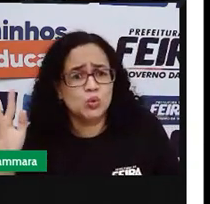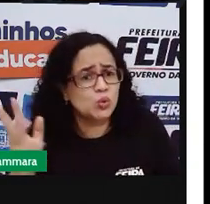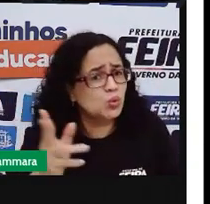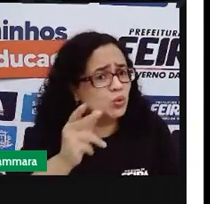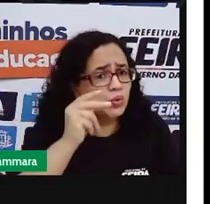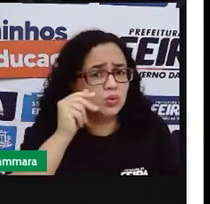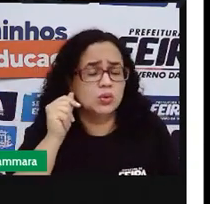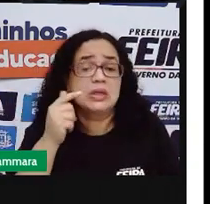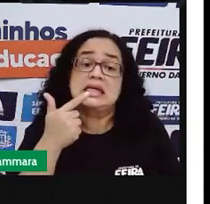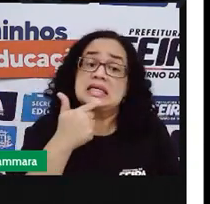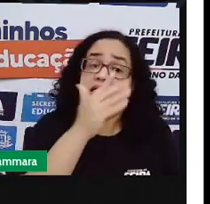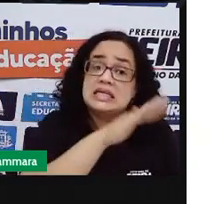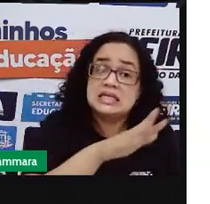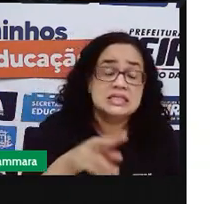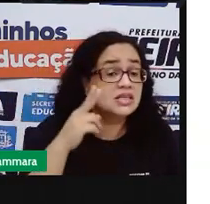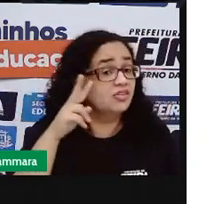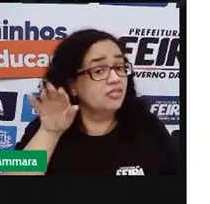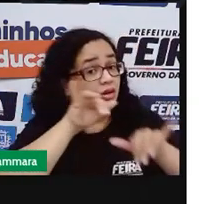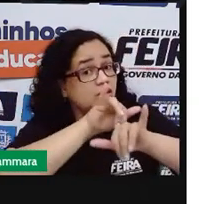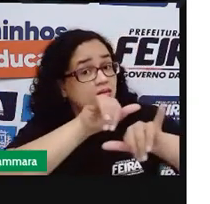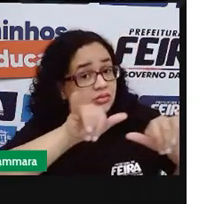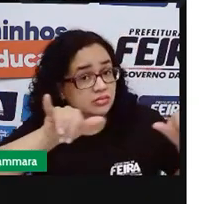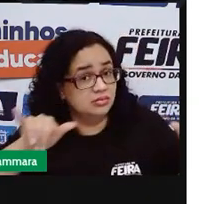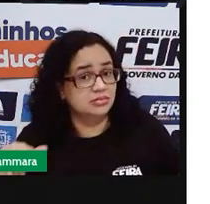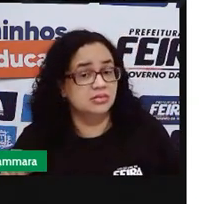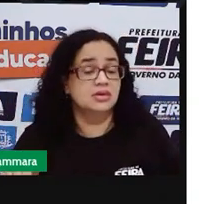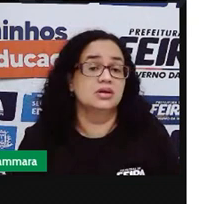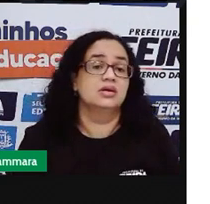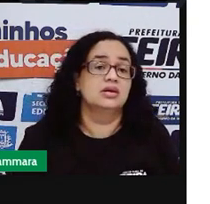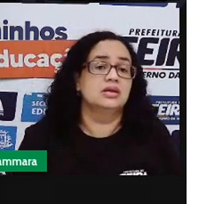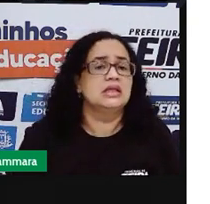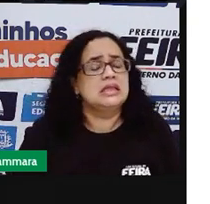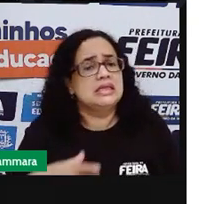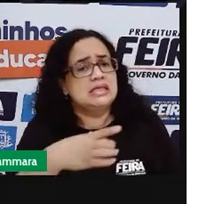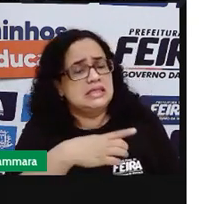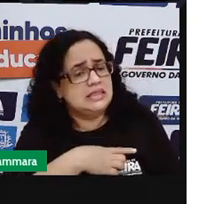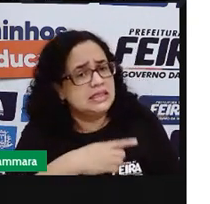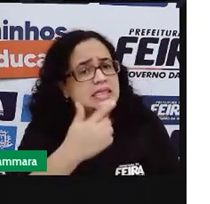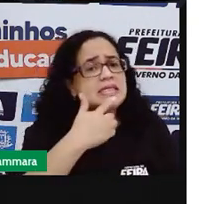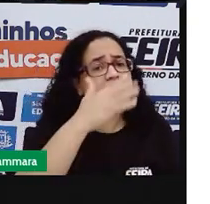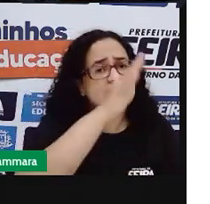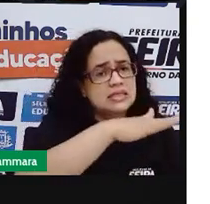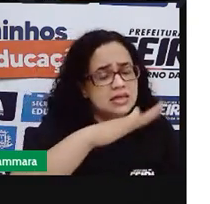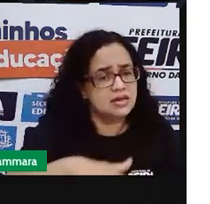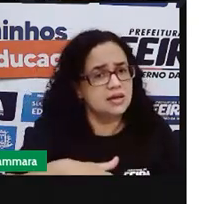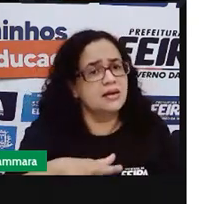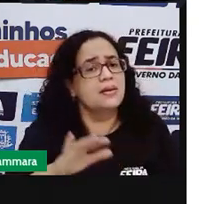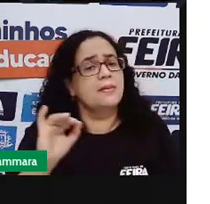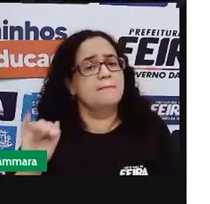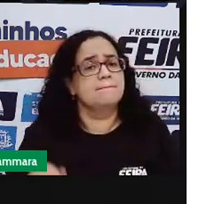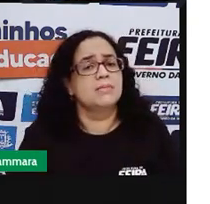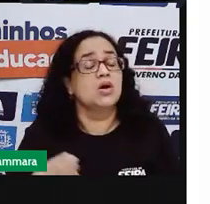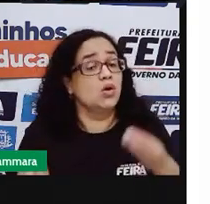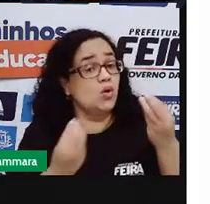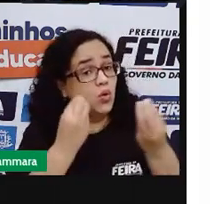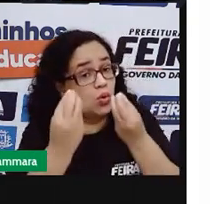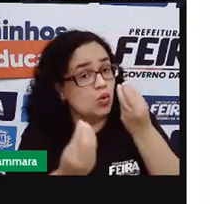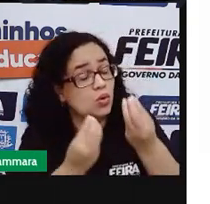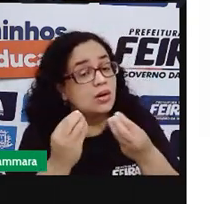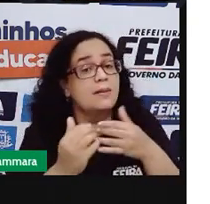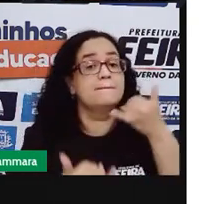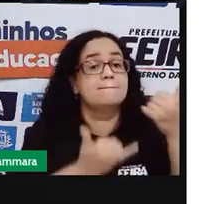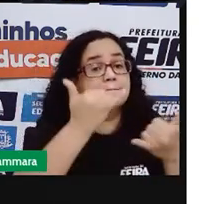o que criança vê no comercial é as coisas que tem para a criança principalmente com relação aos